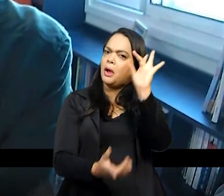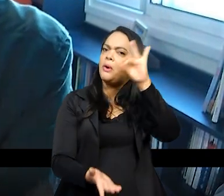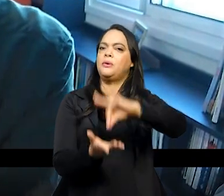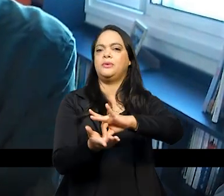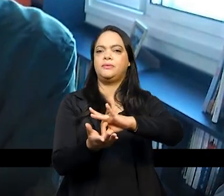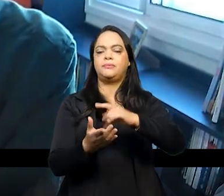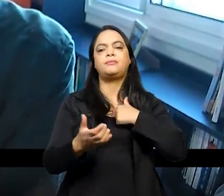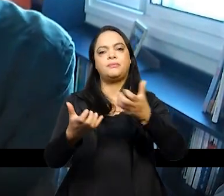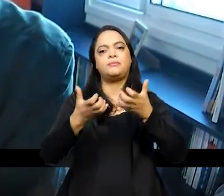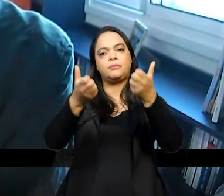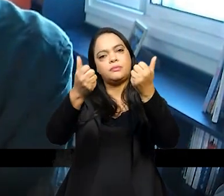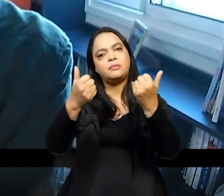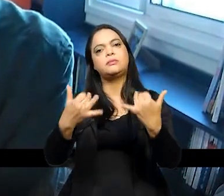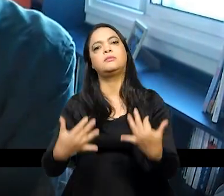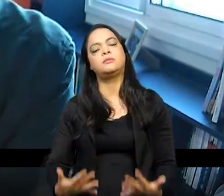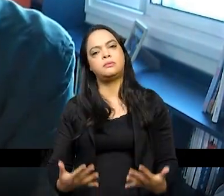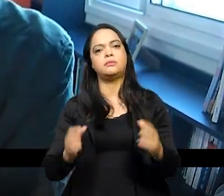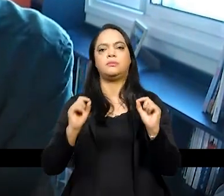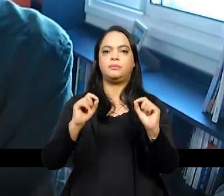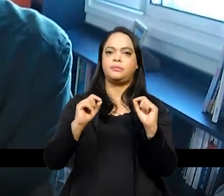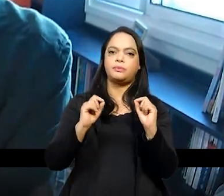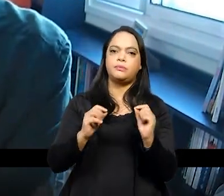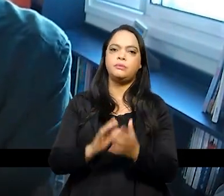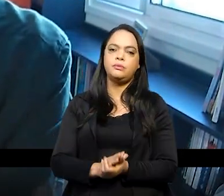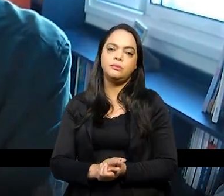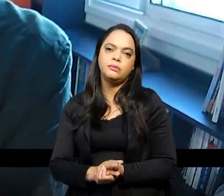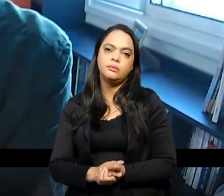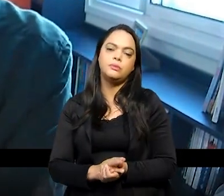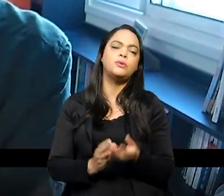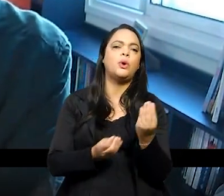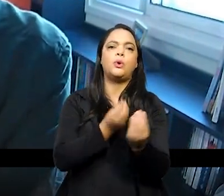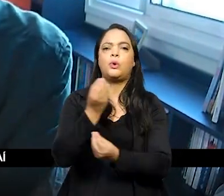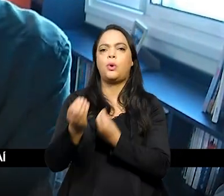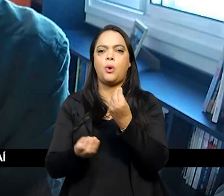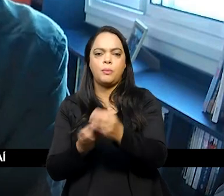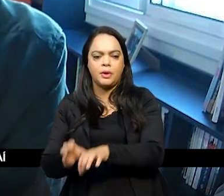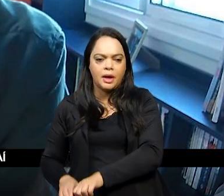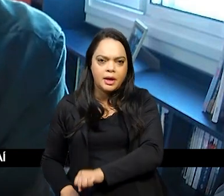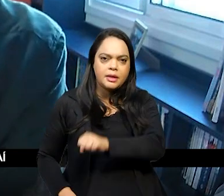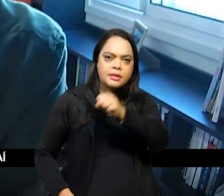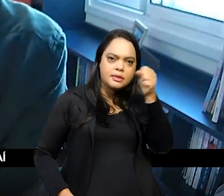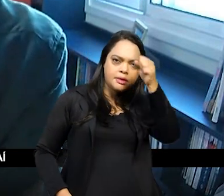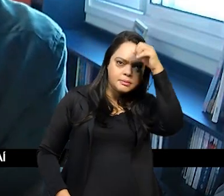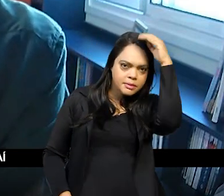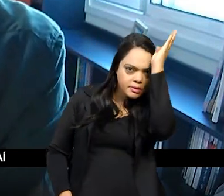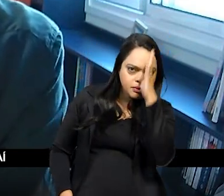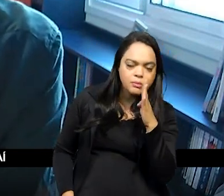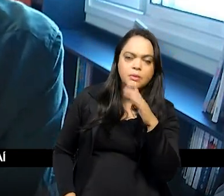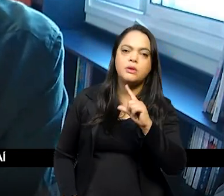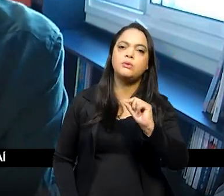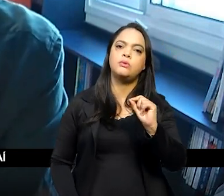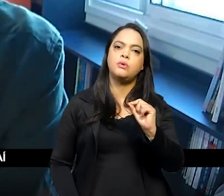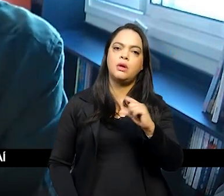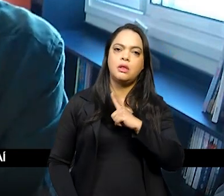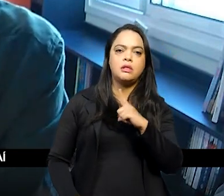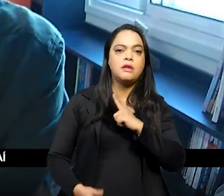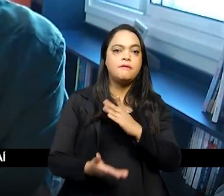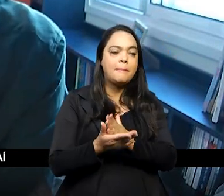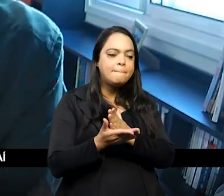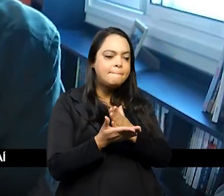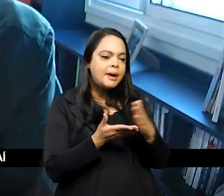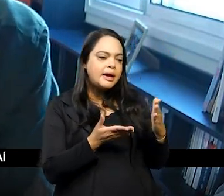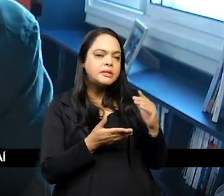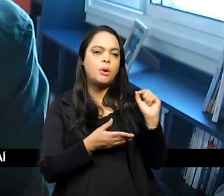explicar em que medida que a independência do Brasil ela foi parcialmente parcialmente um